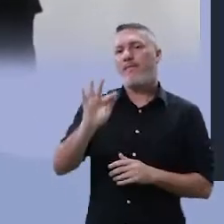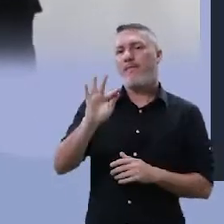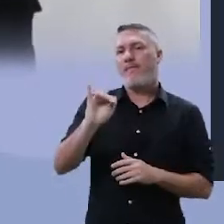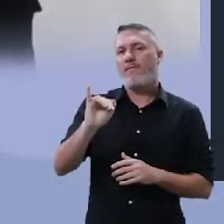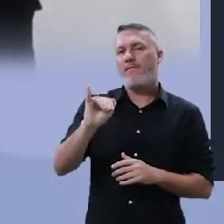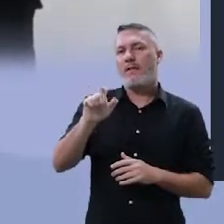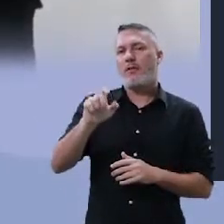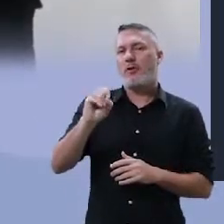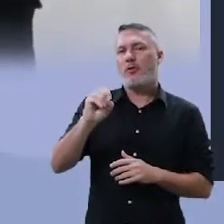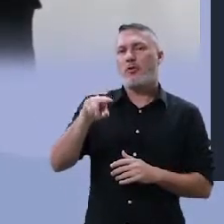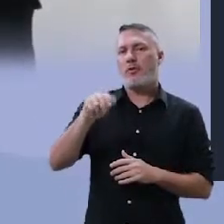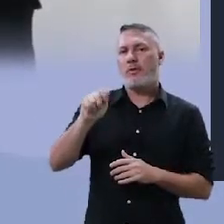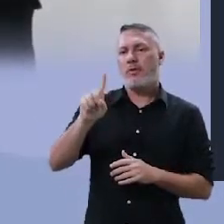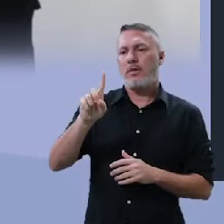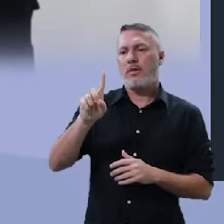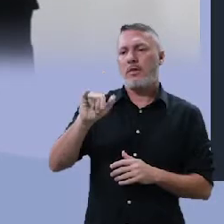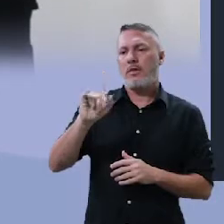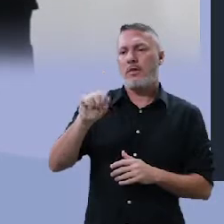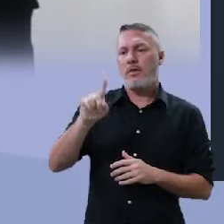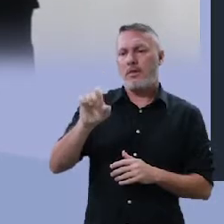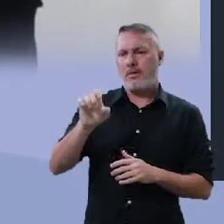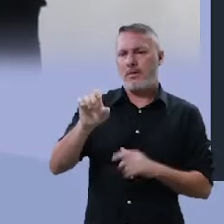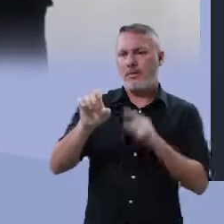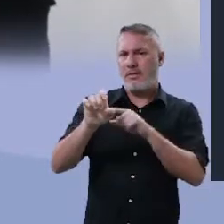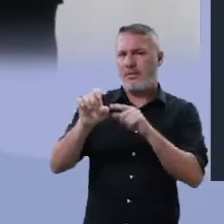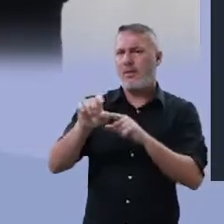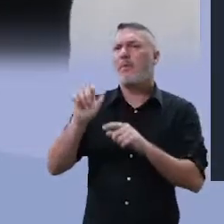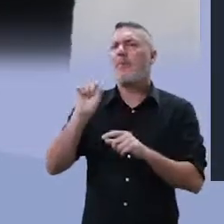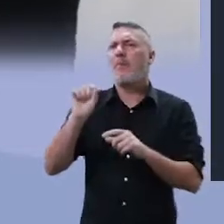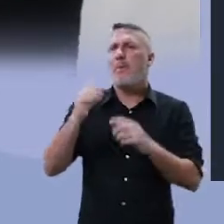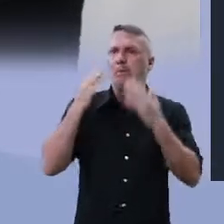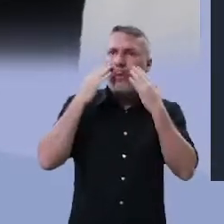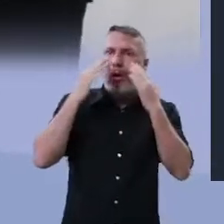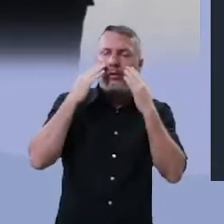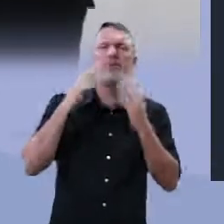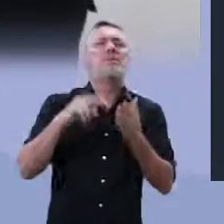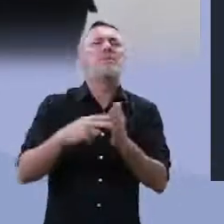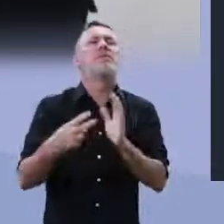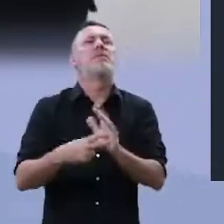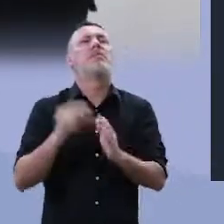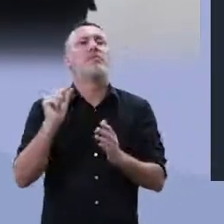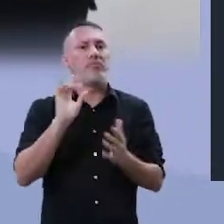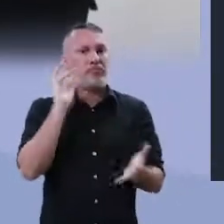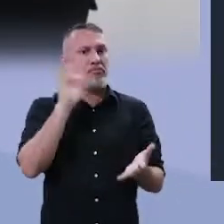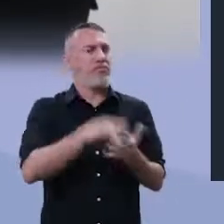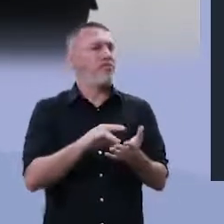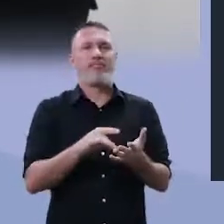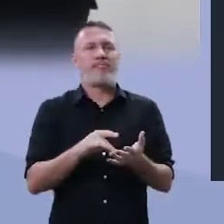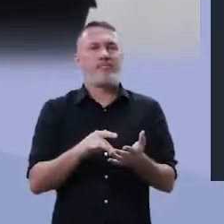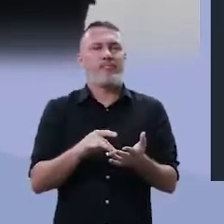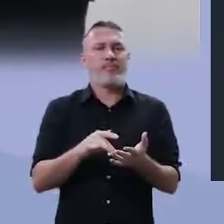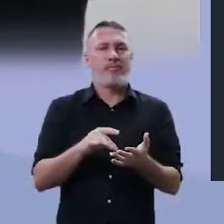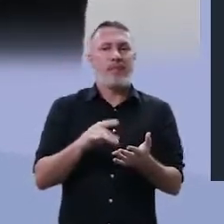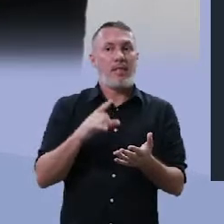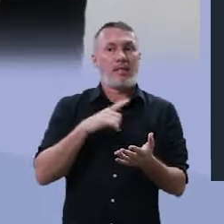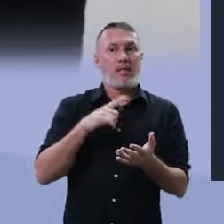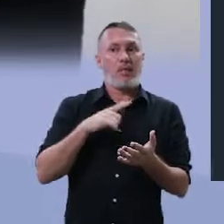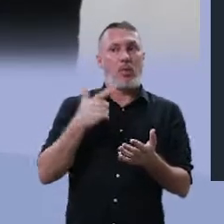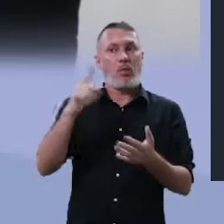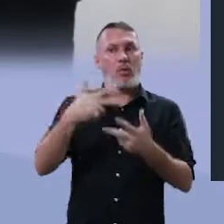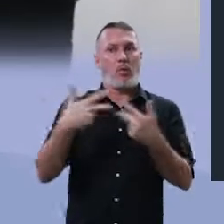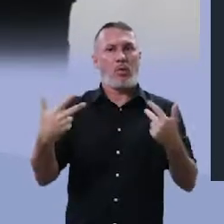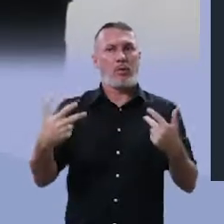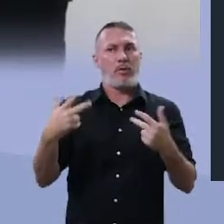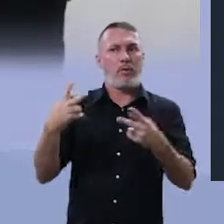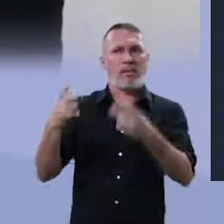Literatura é ficcional? Evidente. A literatura parte do princípio de que a realidade está ali diante dos seus olhos.